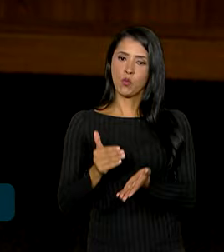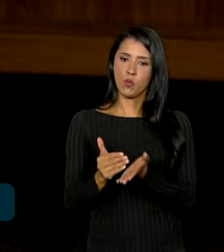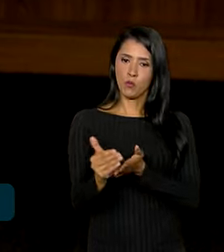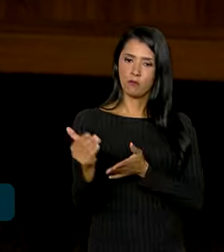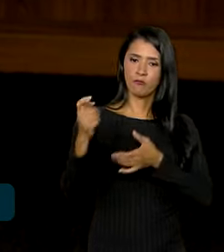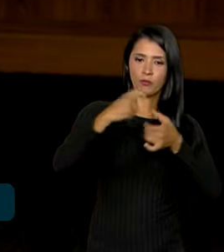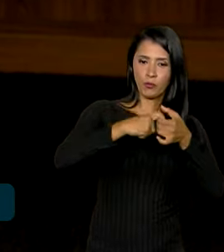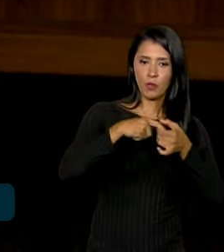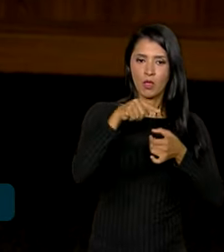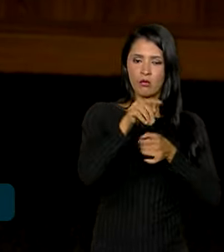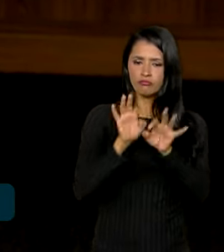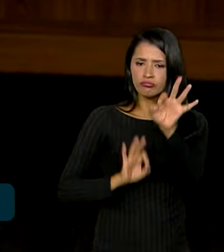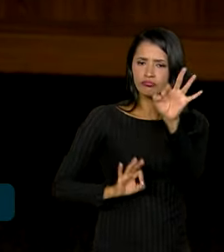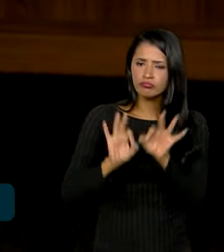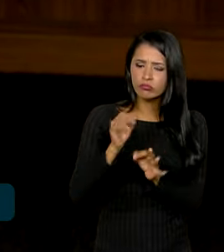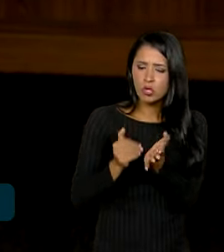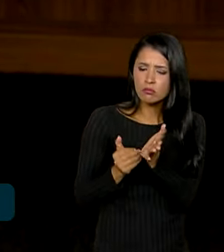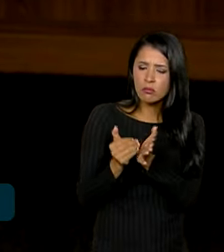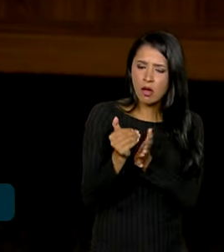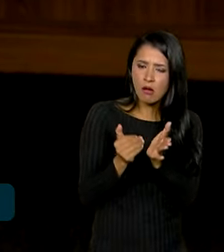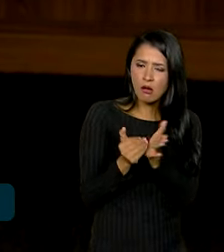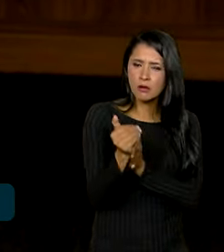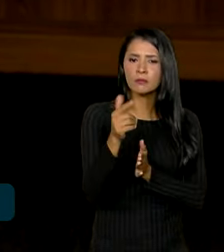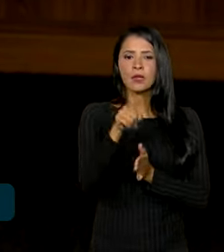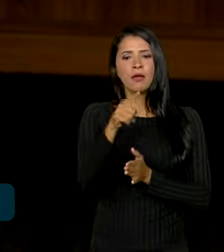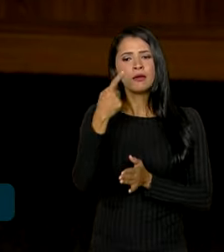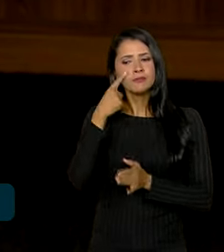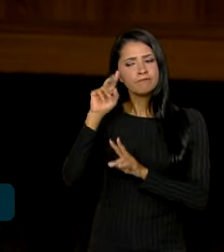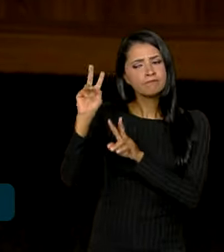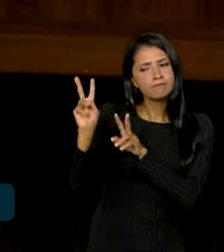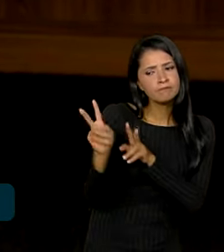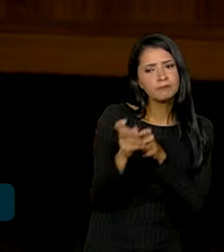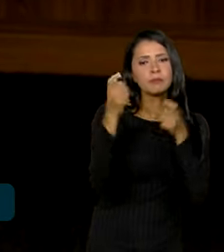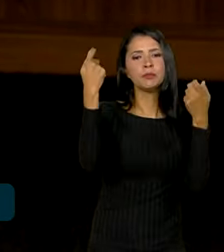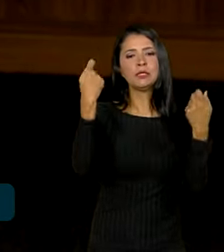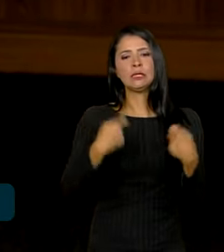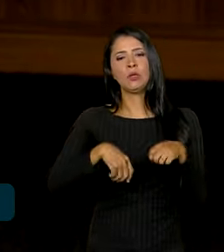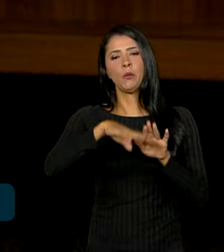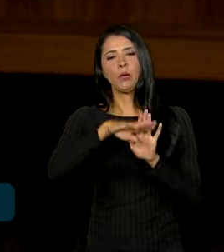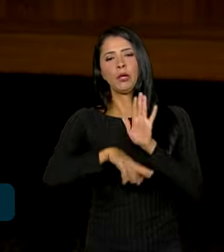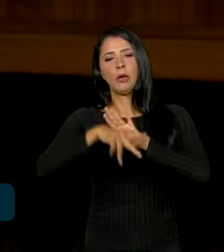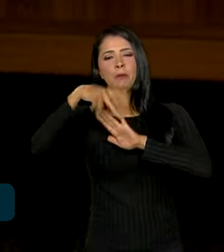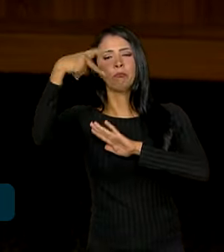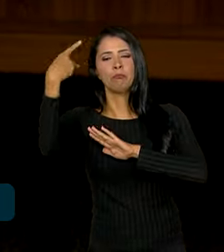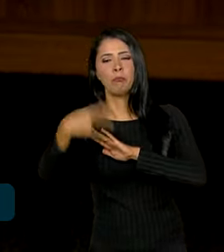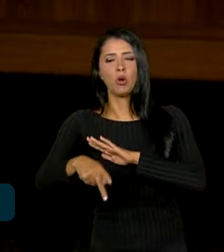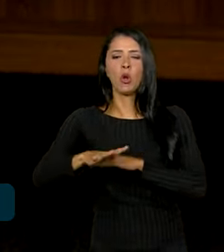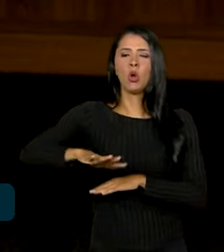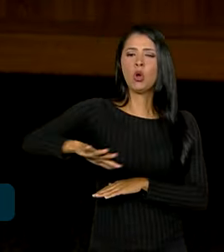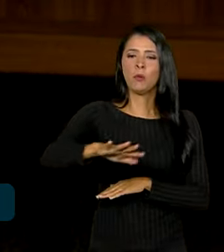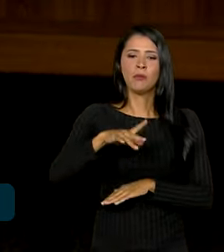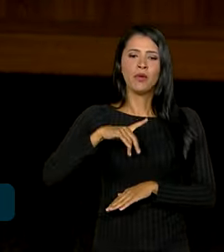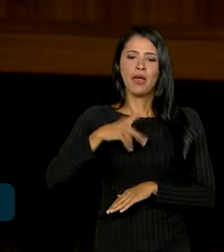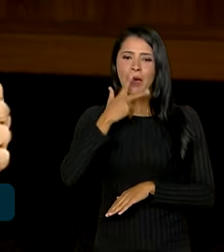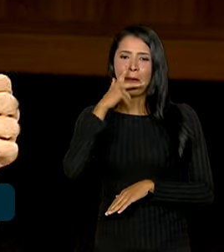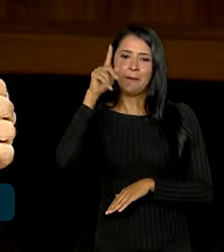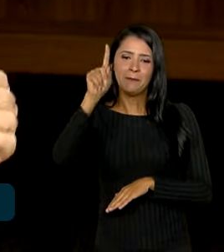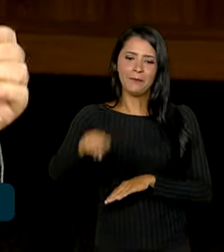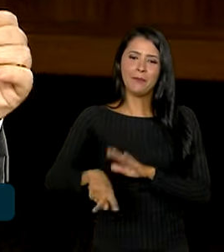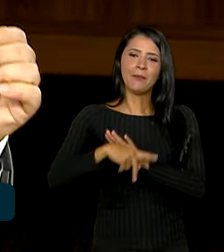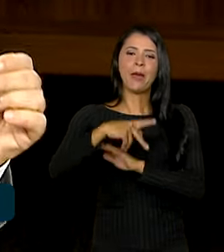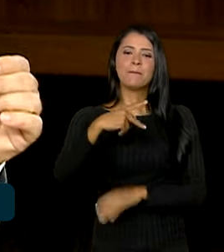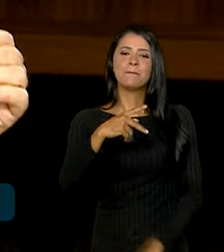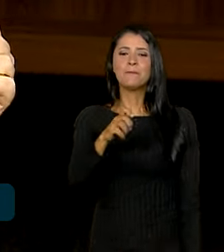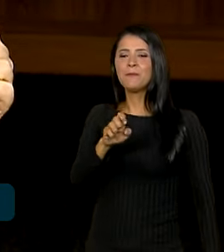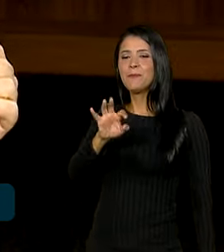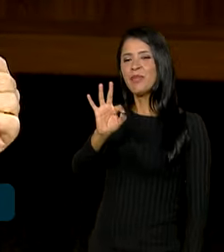arrumar esse processo. Então, ao arrumar esse processo, nós sentimos necessidade de ter um programa específico, especial, que até parece sigla de partida, PEP,